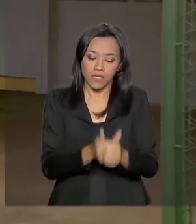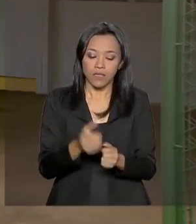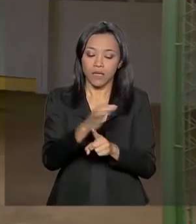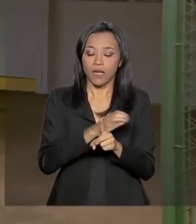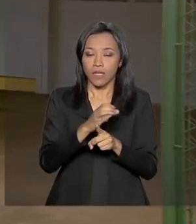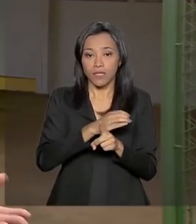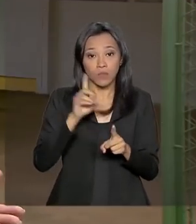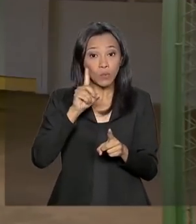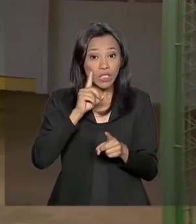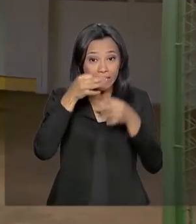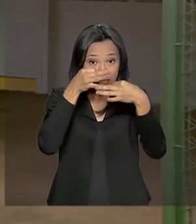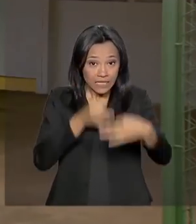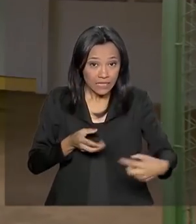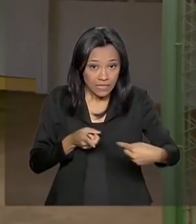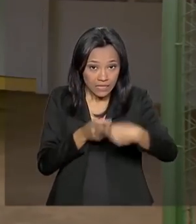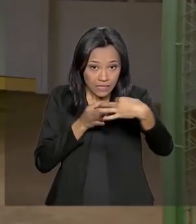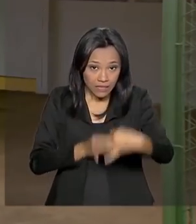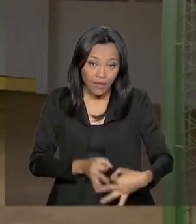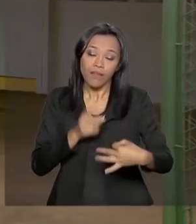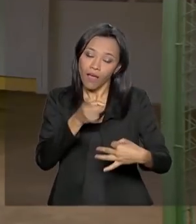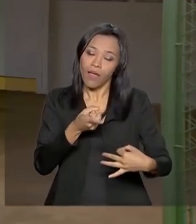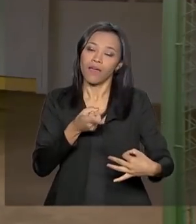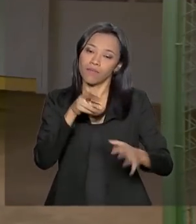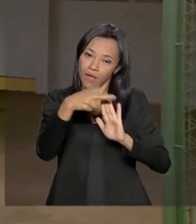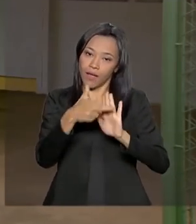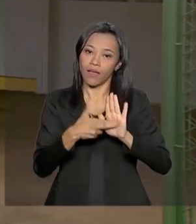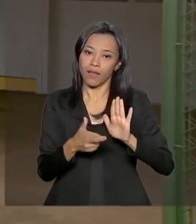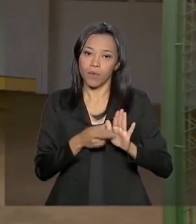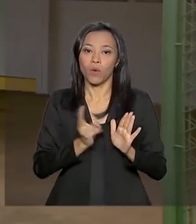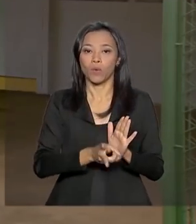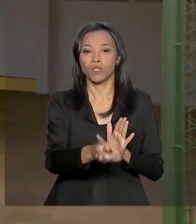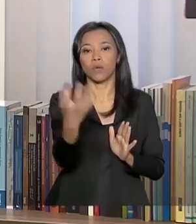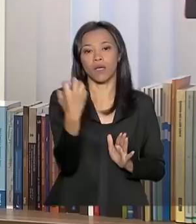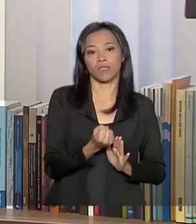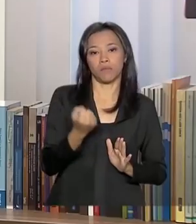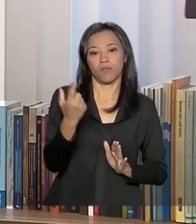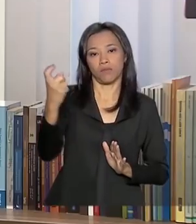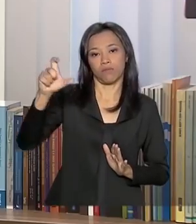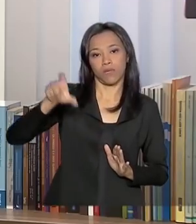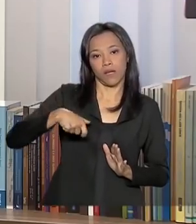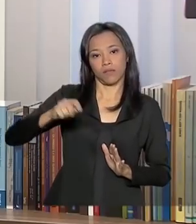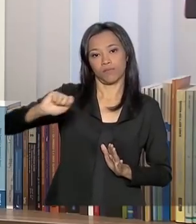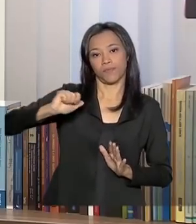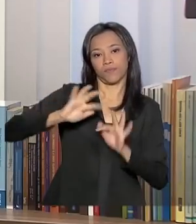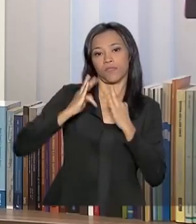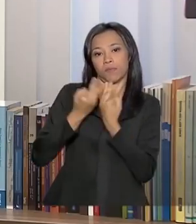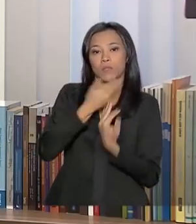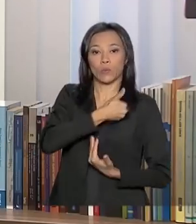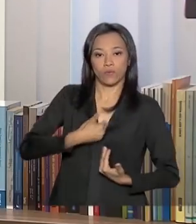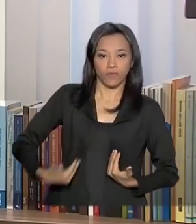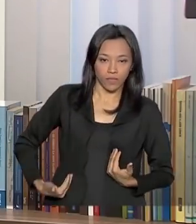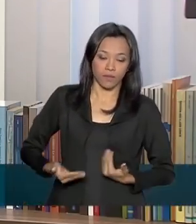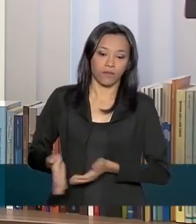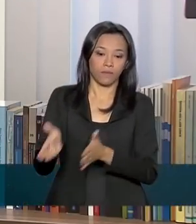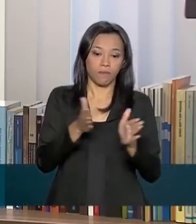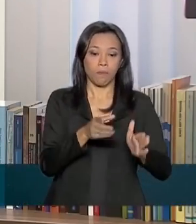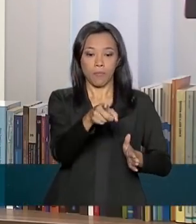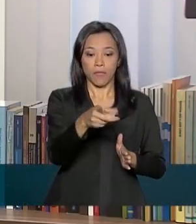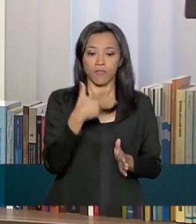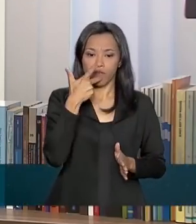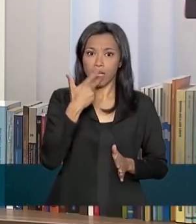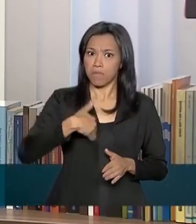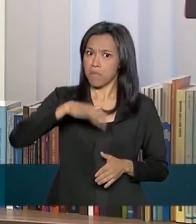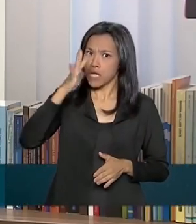dos filhos em dia é uma das condições para continuar recebendo benefício. A gente percebe uma vacinação maior entre beneficiários do Bolsa